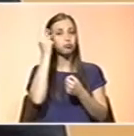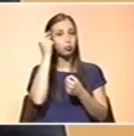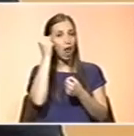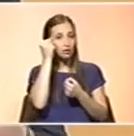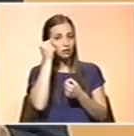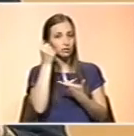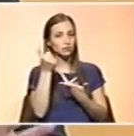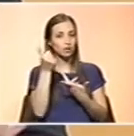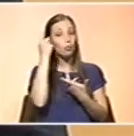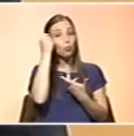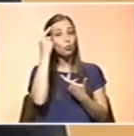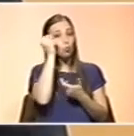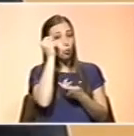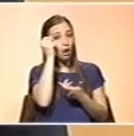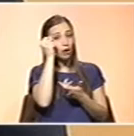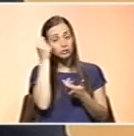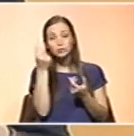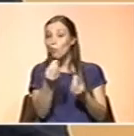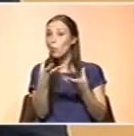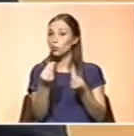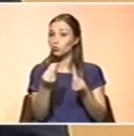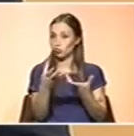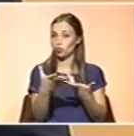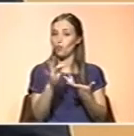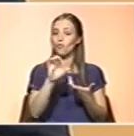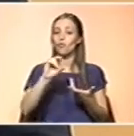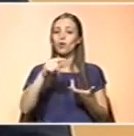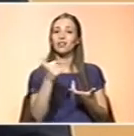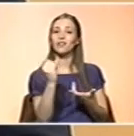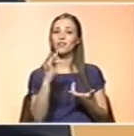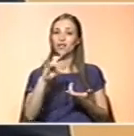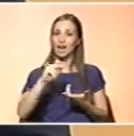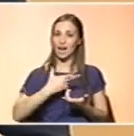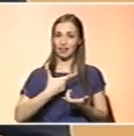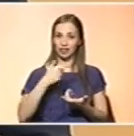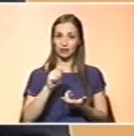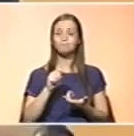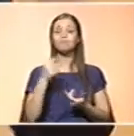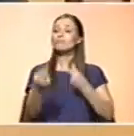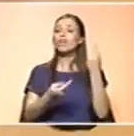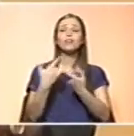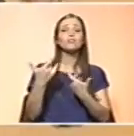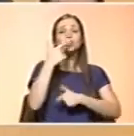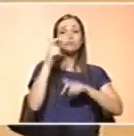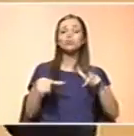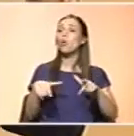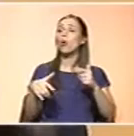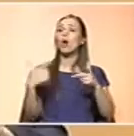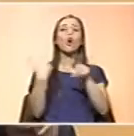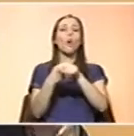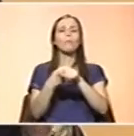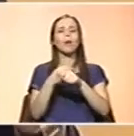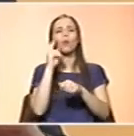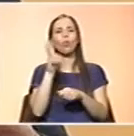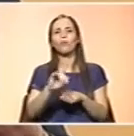bolachas são alimentos altamente furtificados, e muitas vezes o consumidor não se dá conta desse aspecto, a menos que leia o